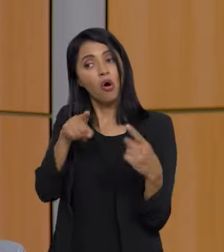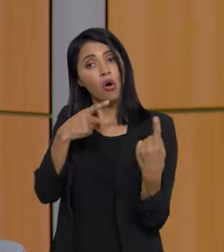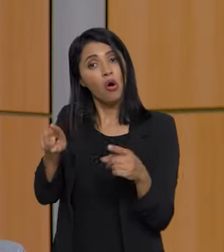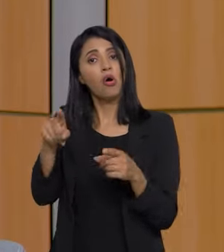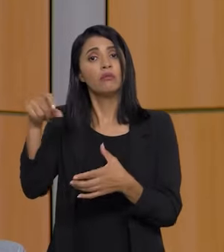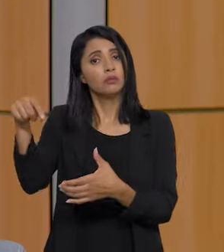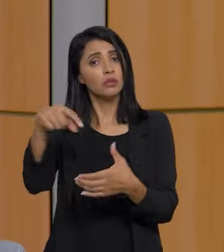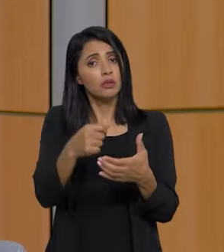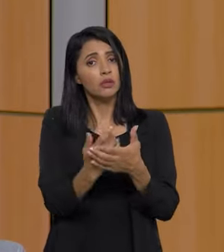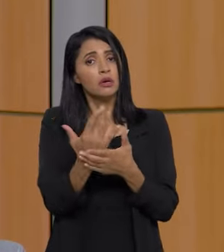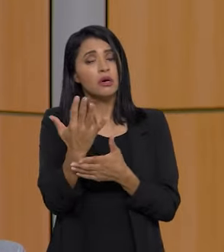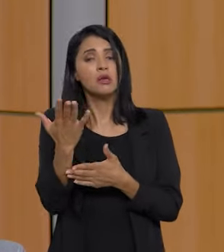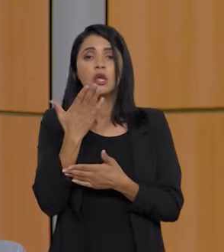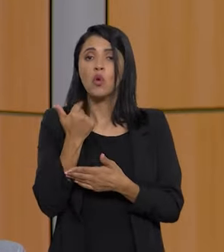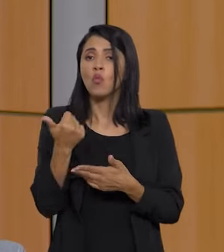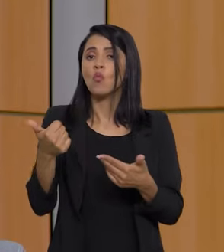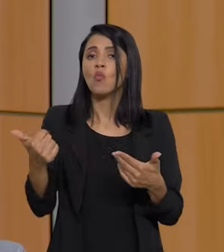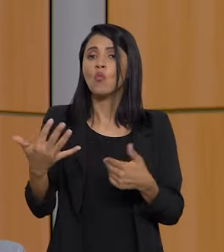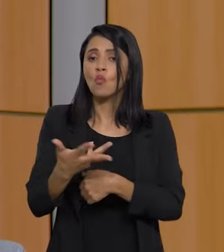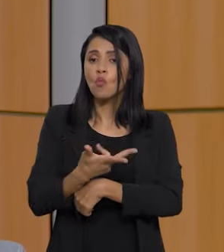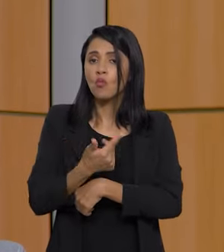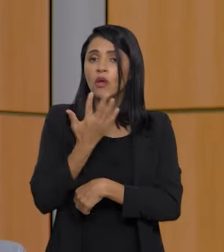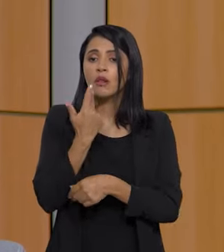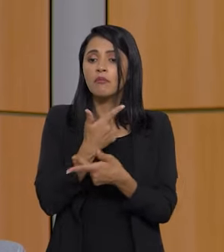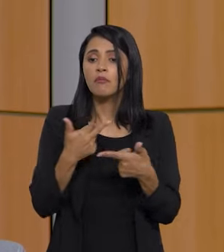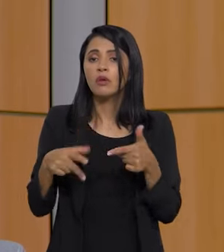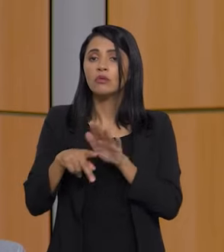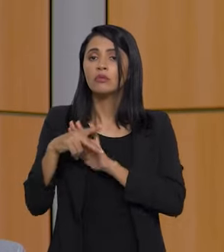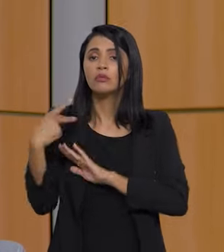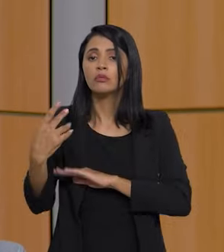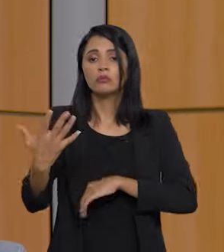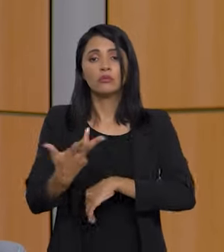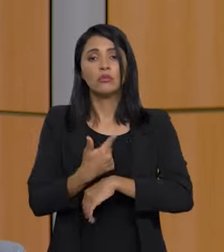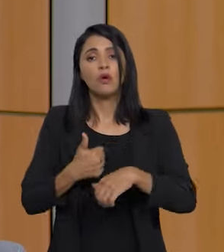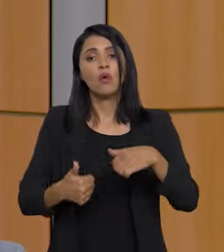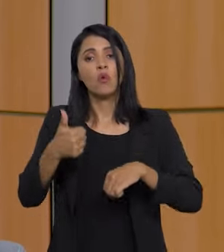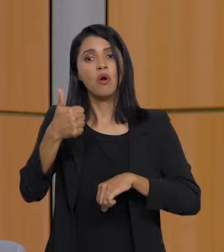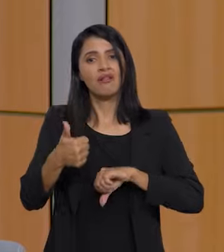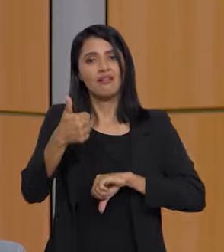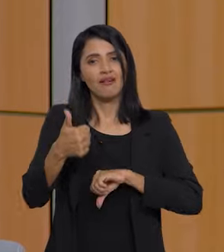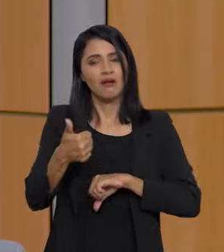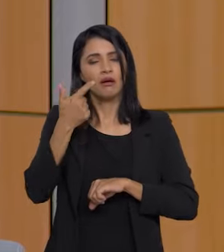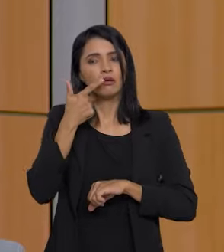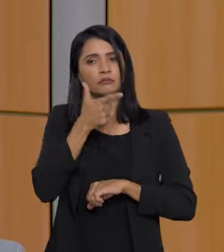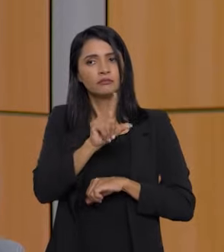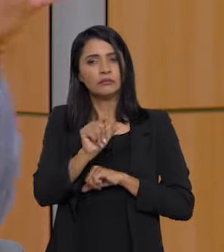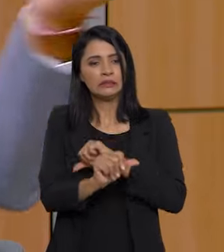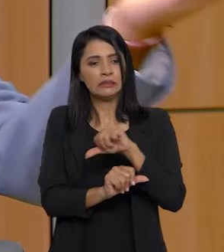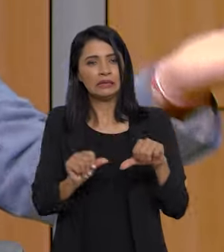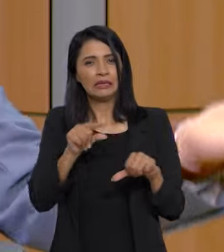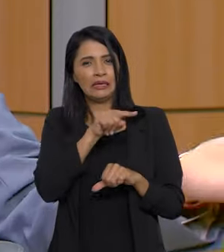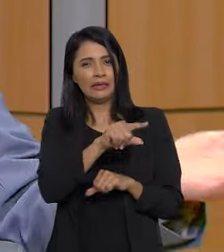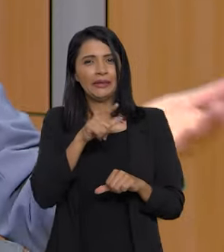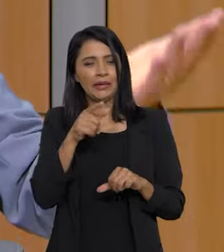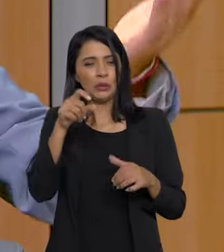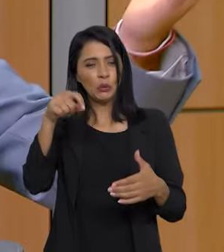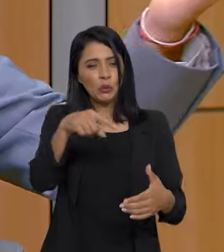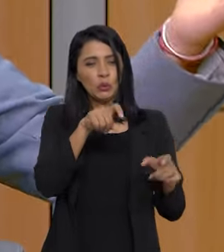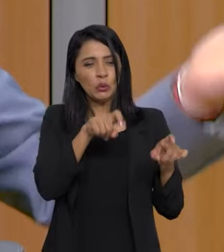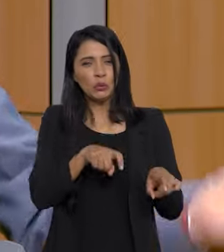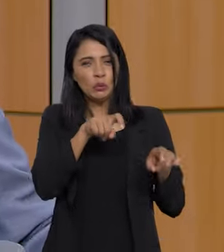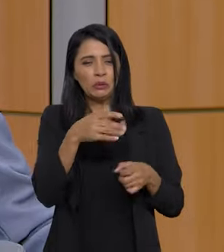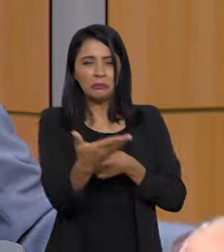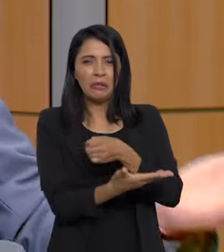alimentos de qualidade. O eu chamo de alimento de qualidade? Nós temos que fazer a transição de uma agricultura em base química,